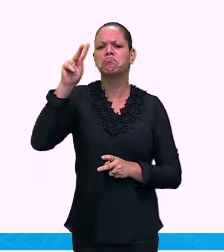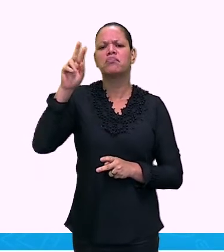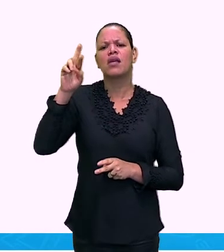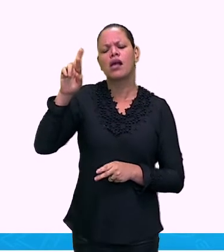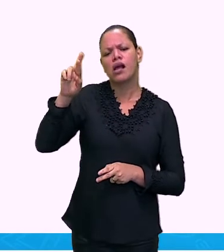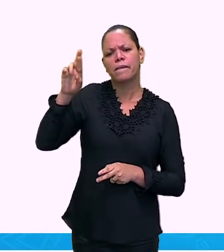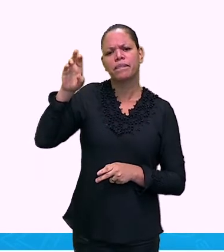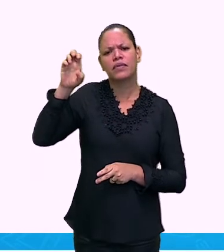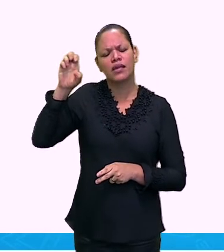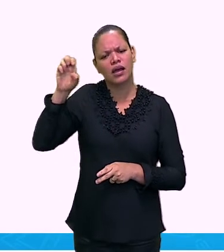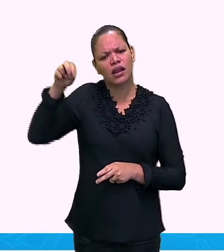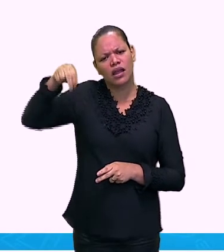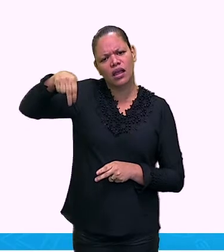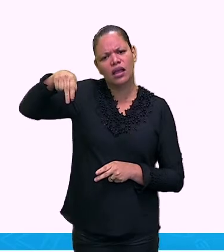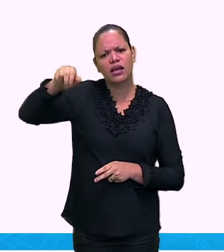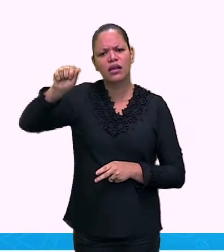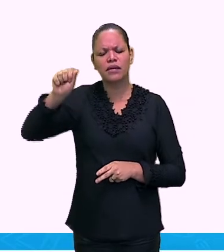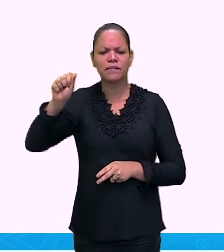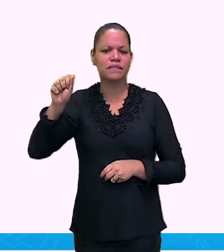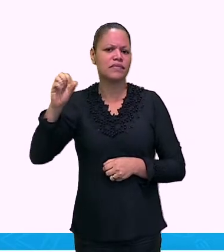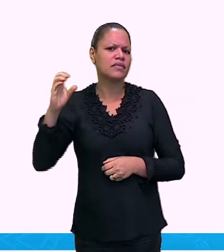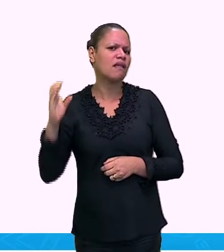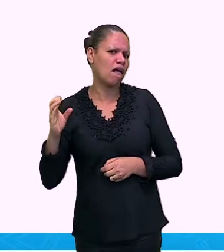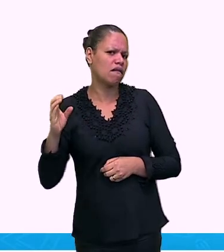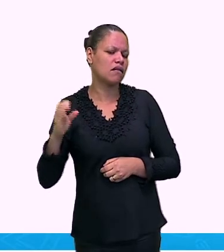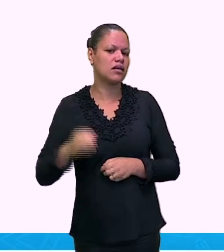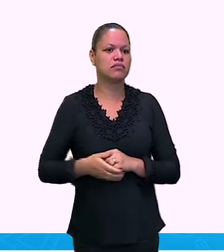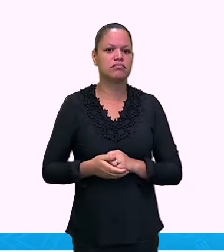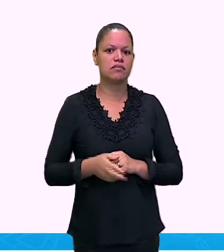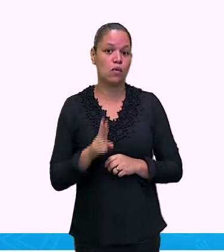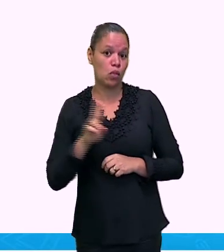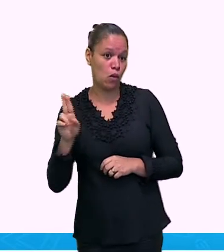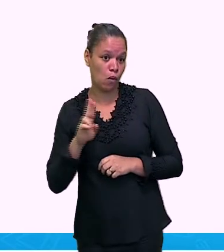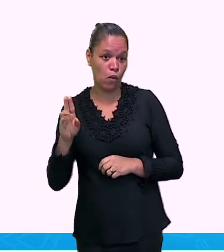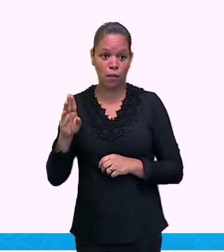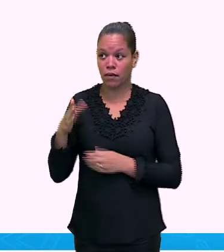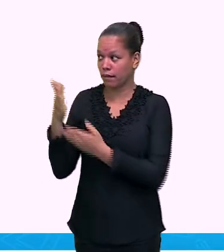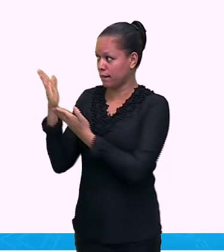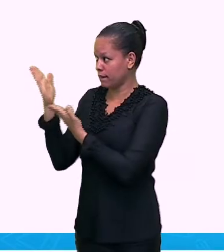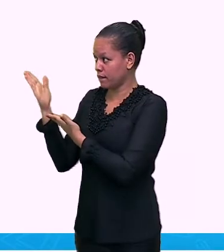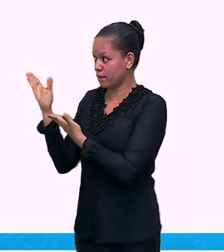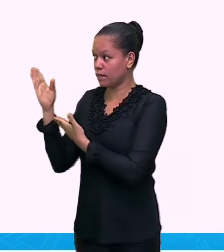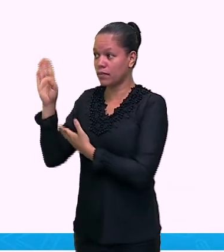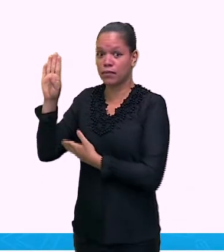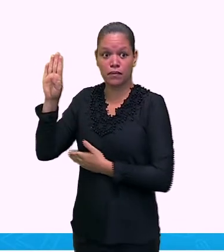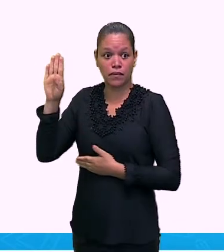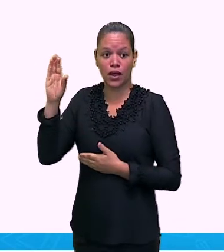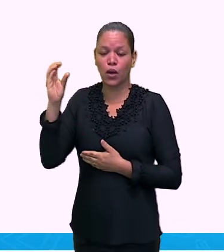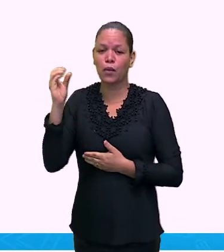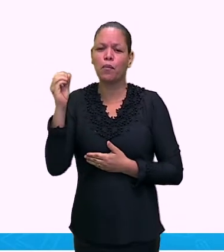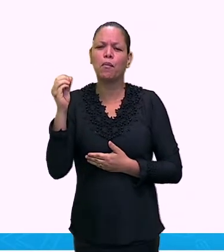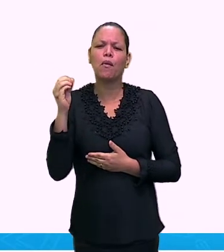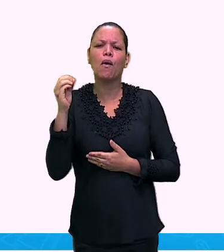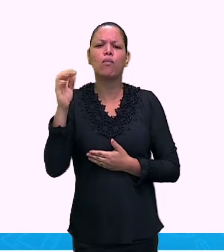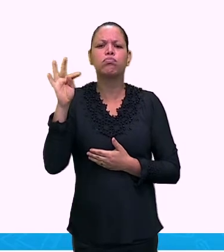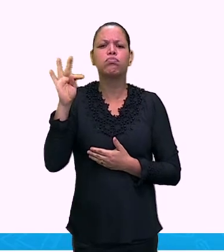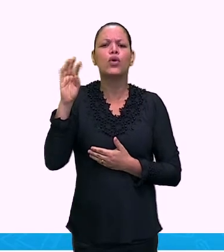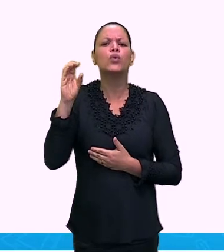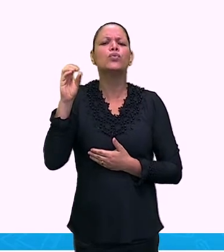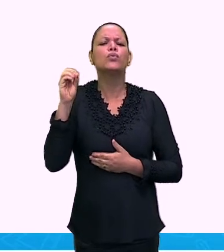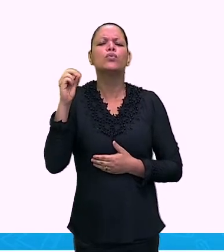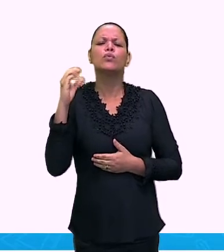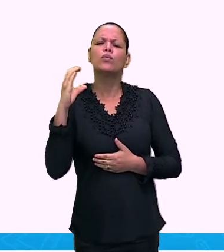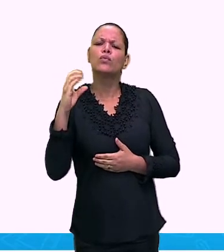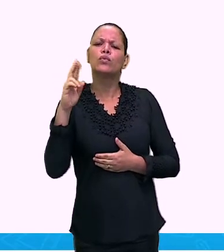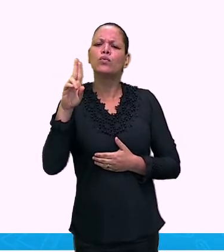Não vamos esquecer esse nome. A gente vai ver esse nome aqui mais para frente, em mais aulas de história que vocês